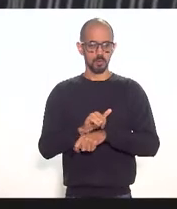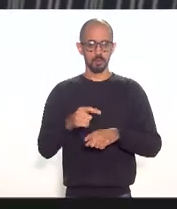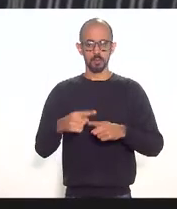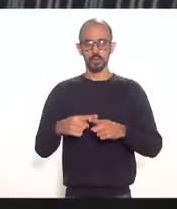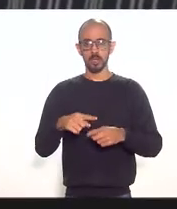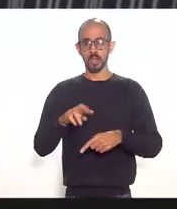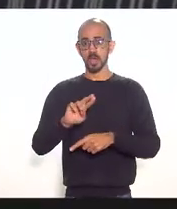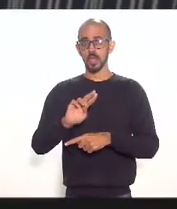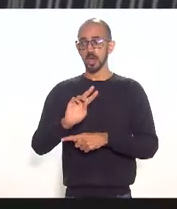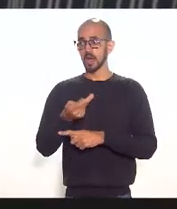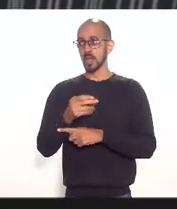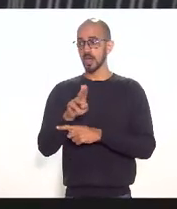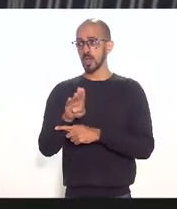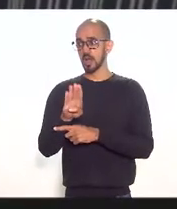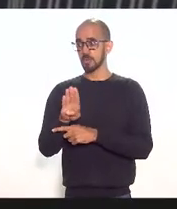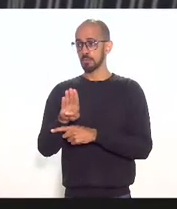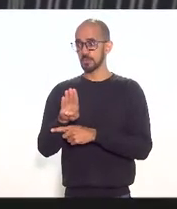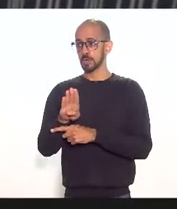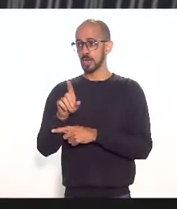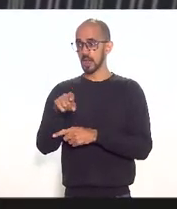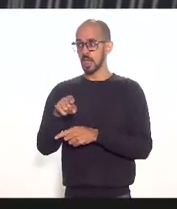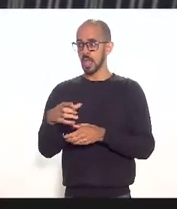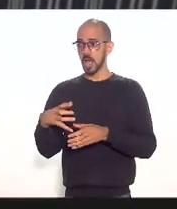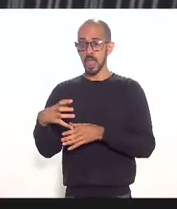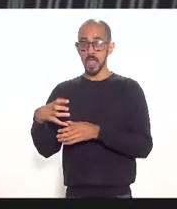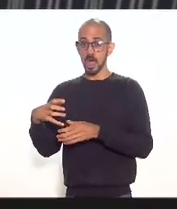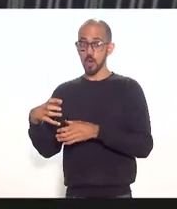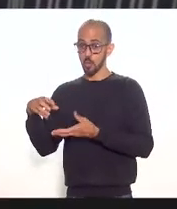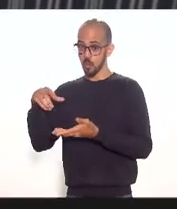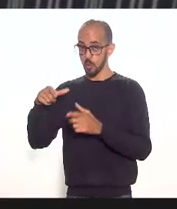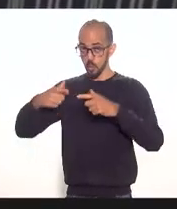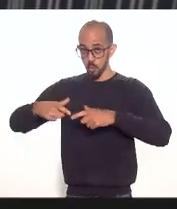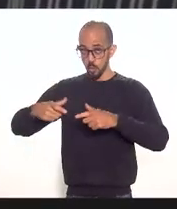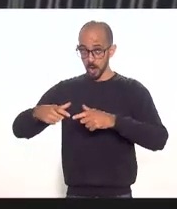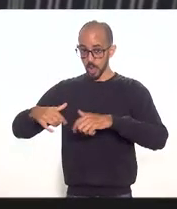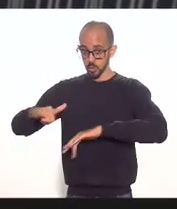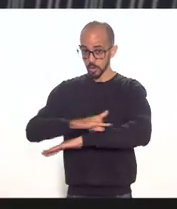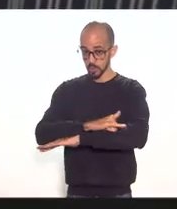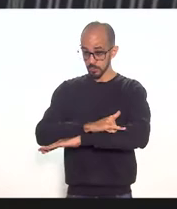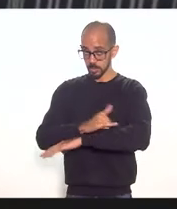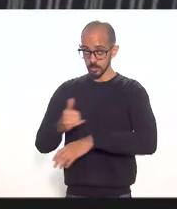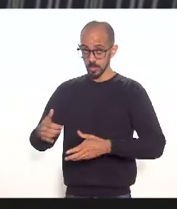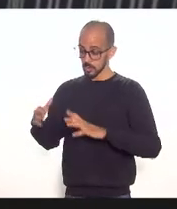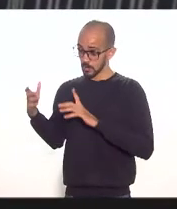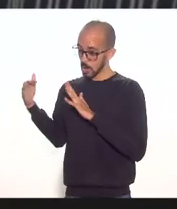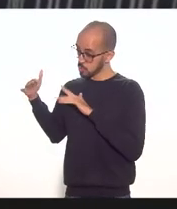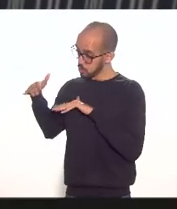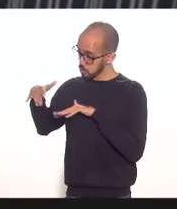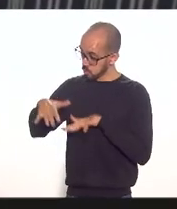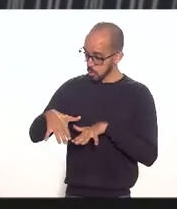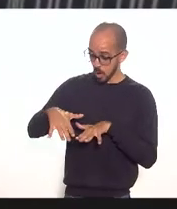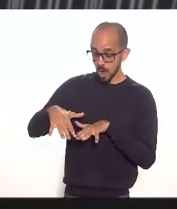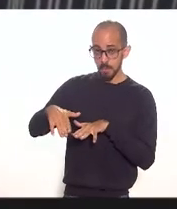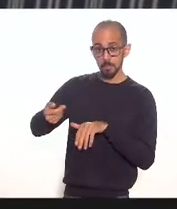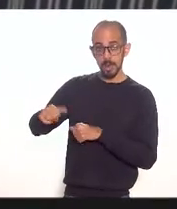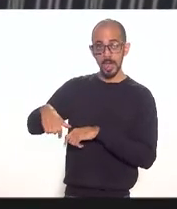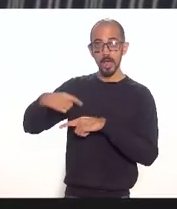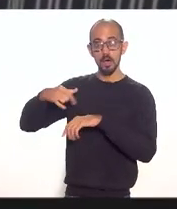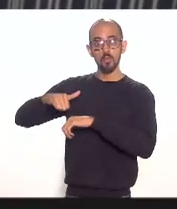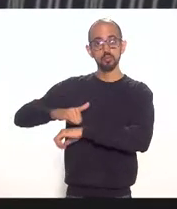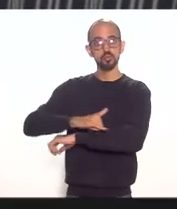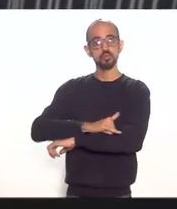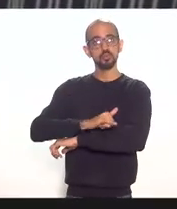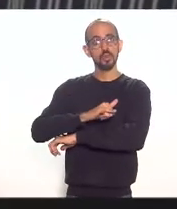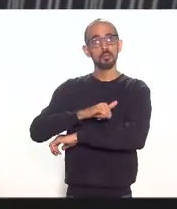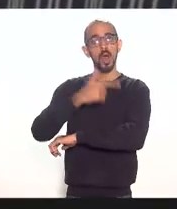e o hub and spoke é concentra e expele esse é o conceito dos principais aeroportos